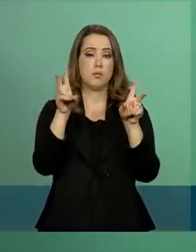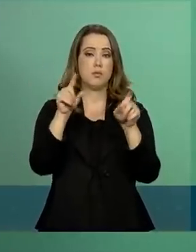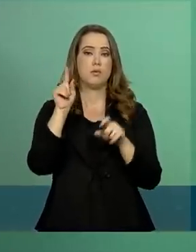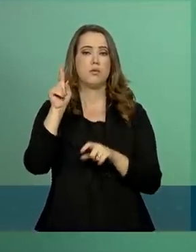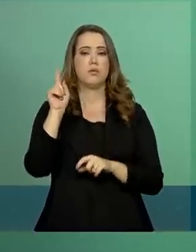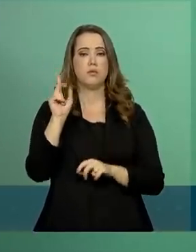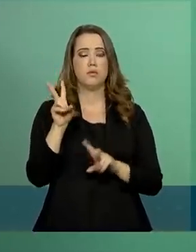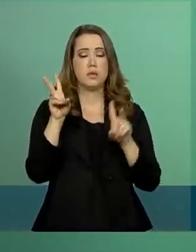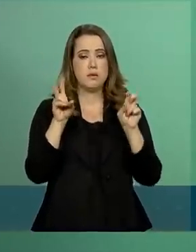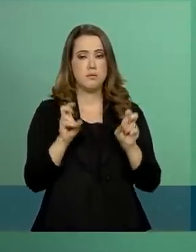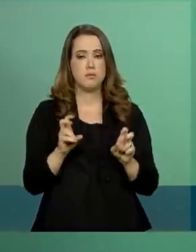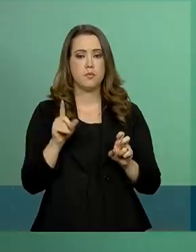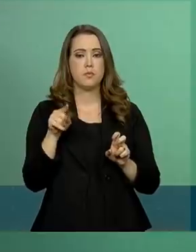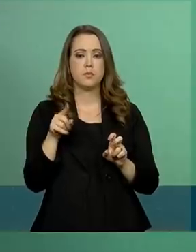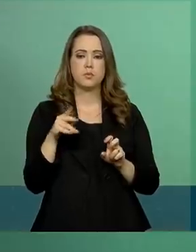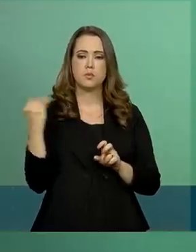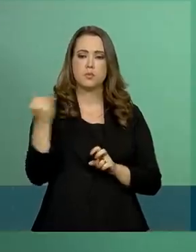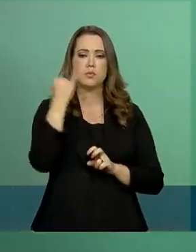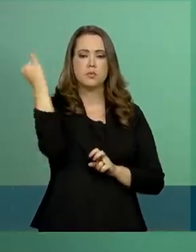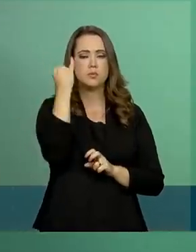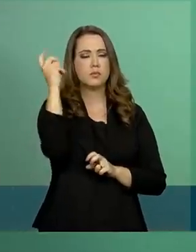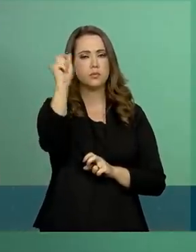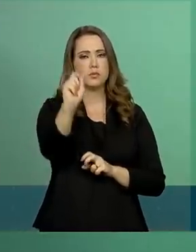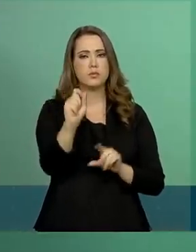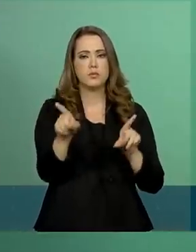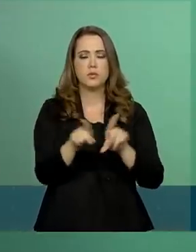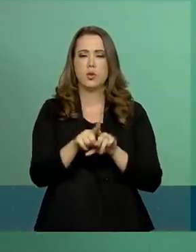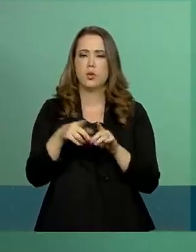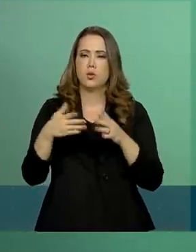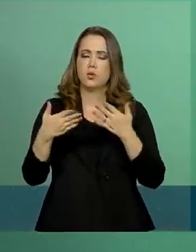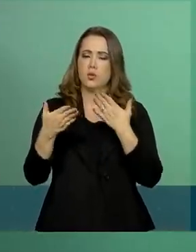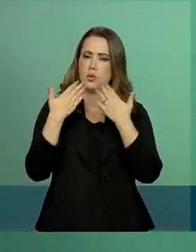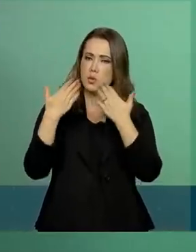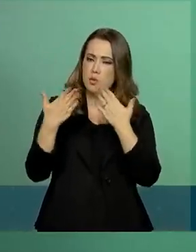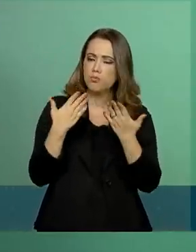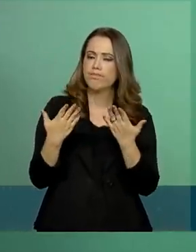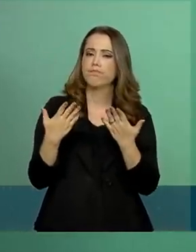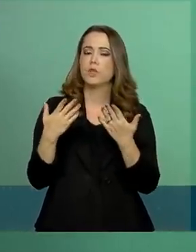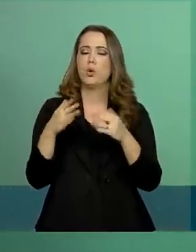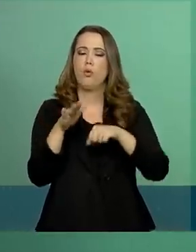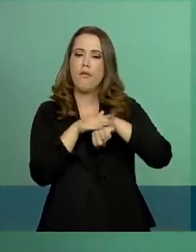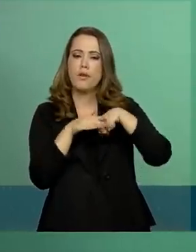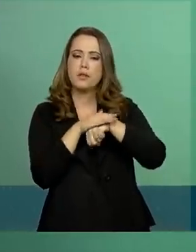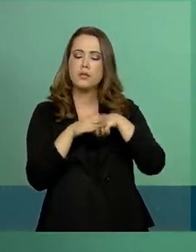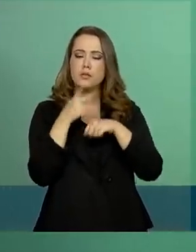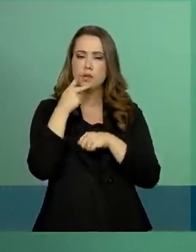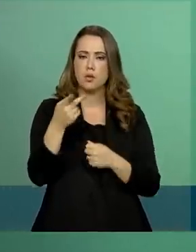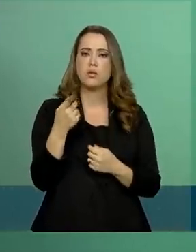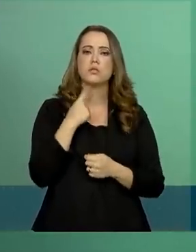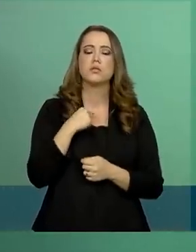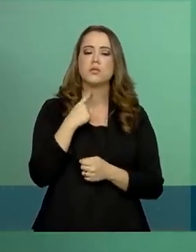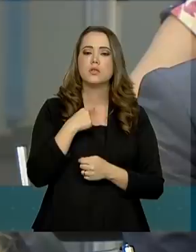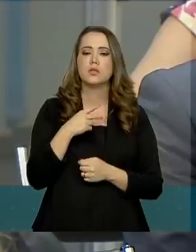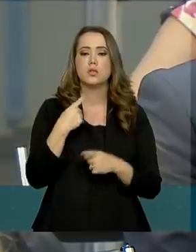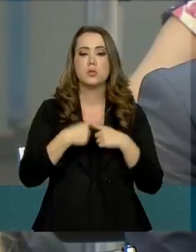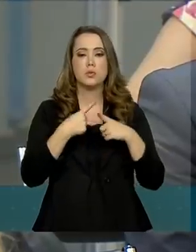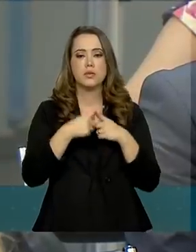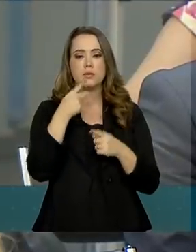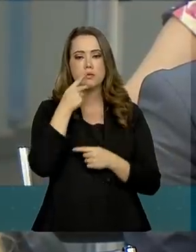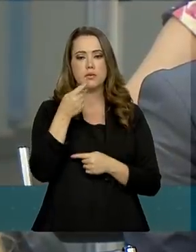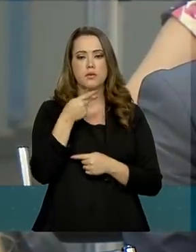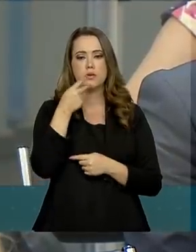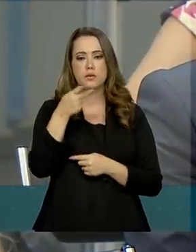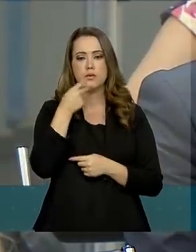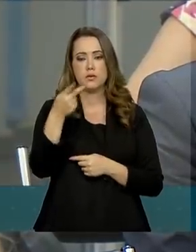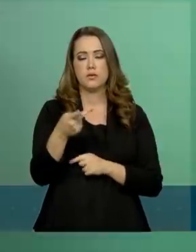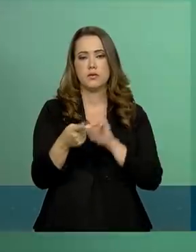tocado hoje no nosso bate-papo e ele me adiantou essa intenção. É porque ele falou isso no discurso